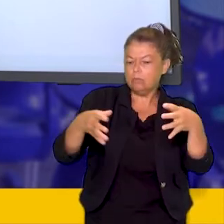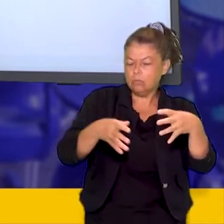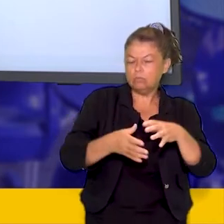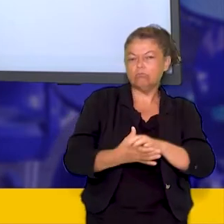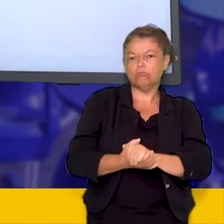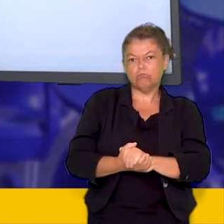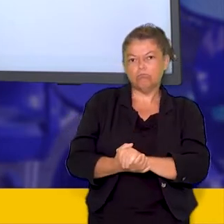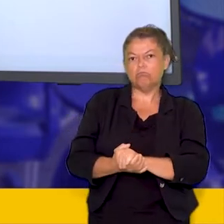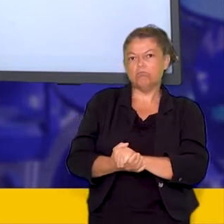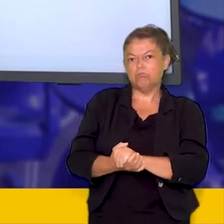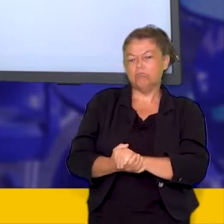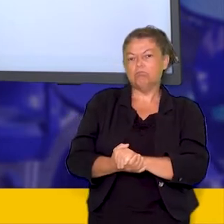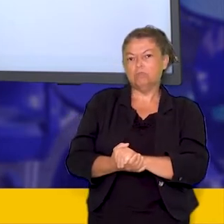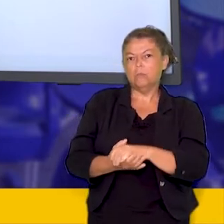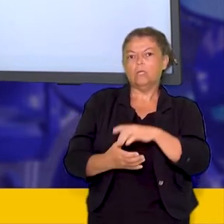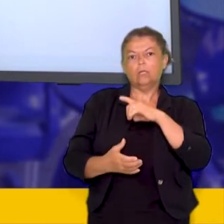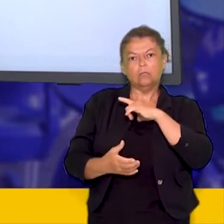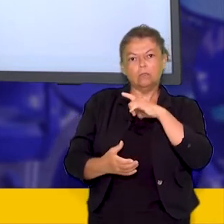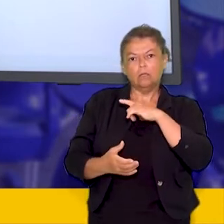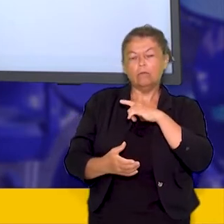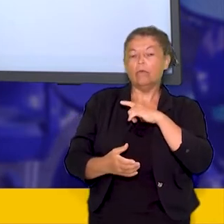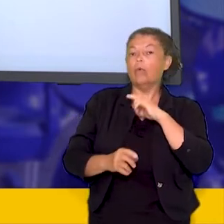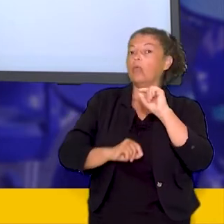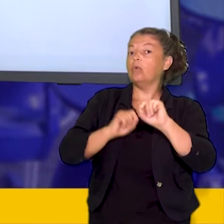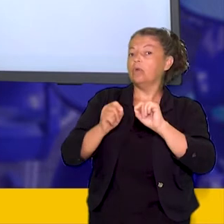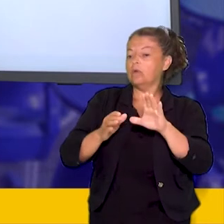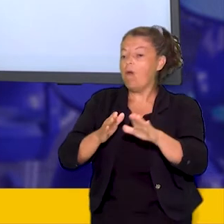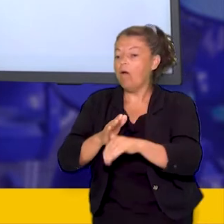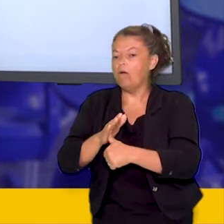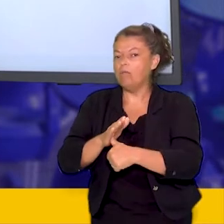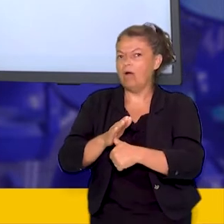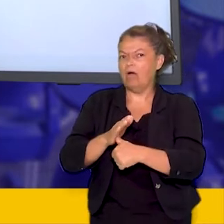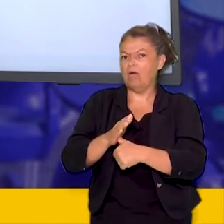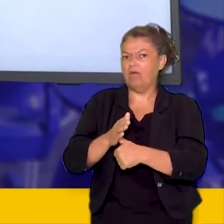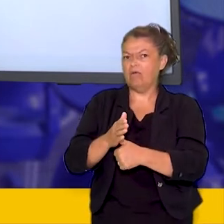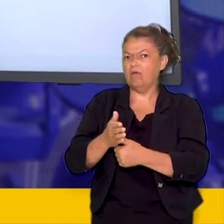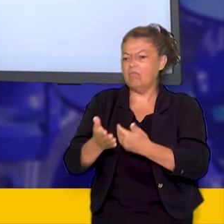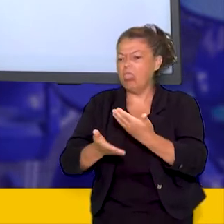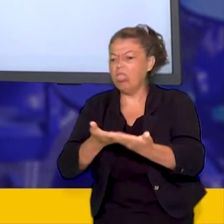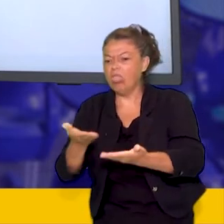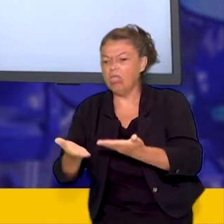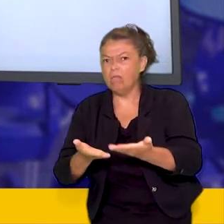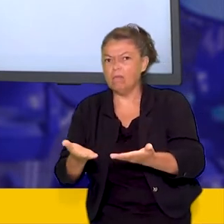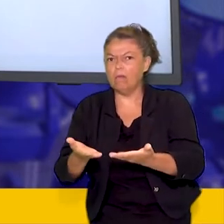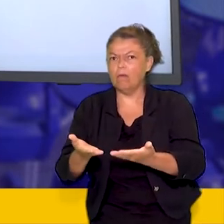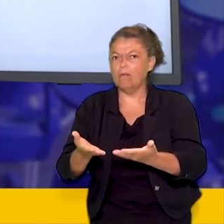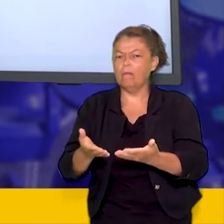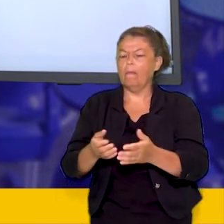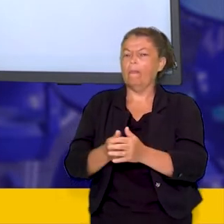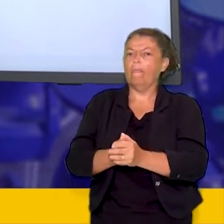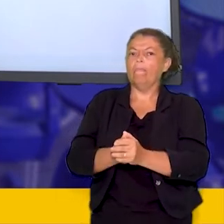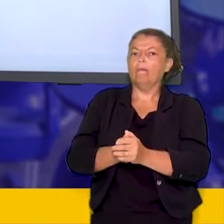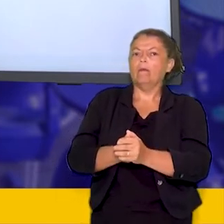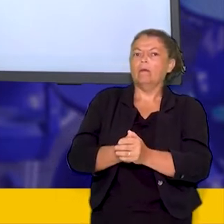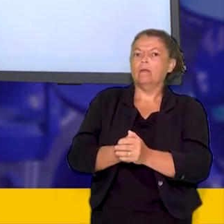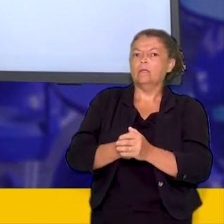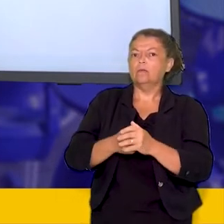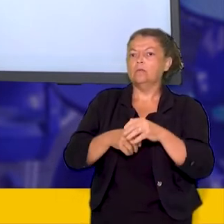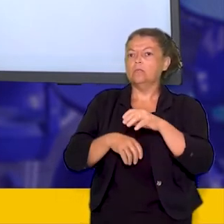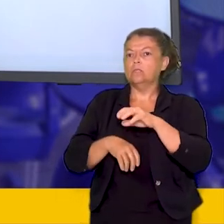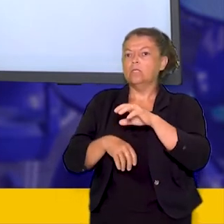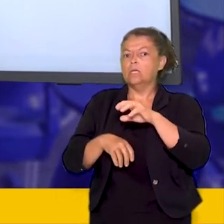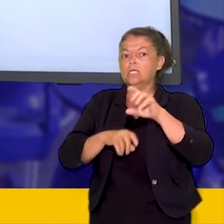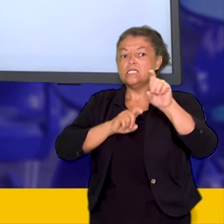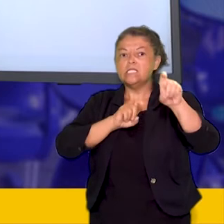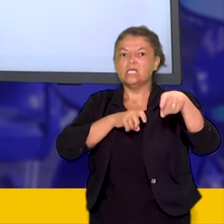nas regiões mais pobres do interior do nosso país. O voto daquele tempo não